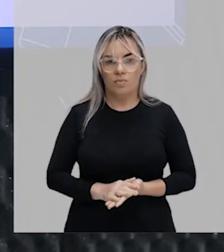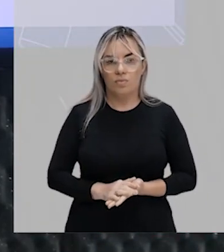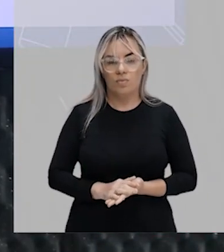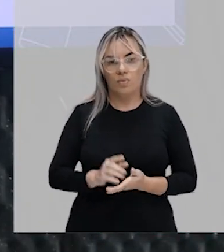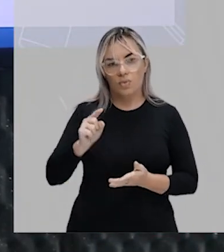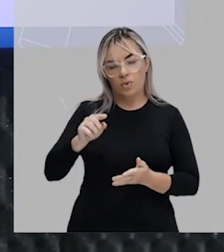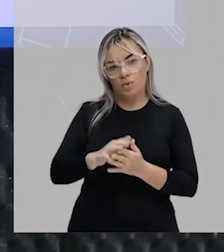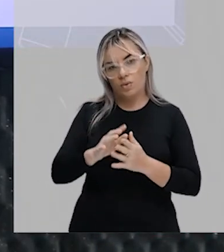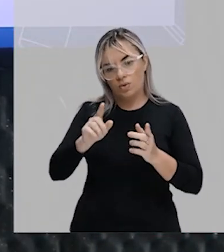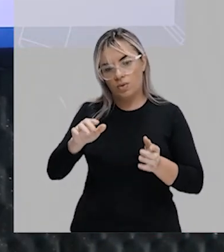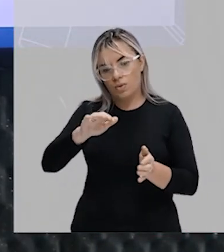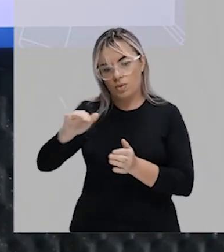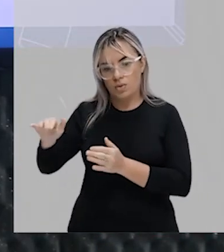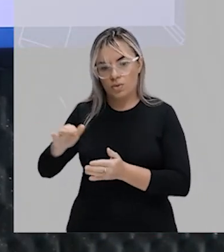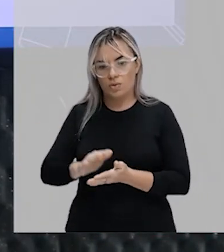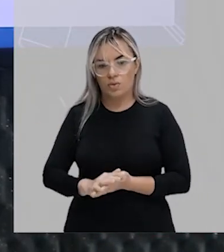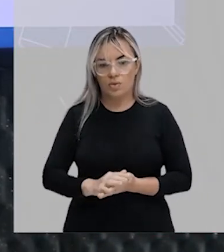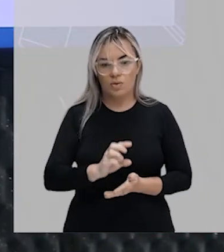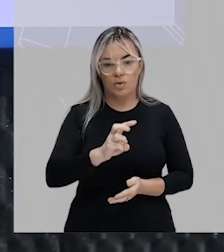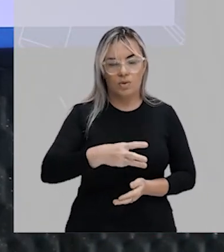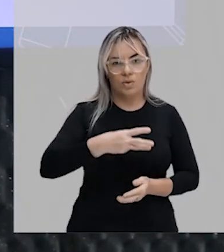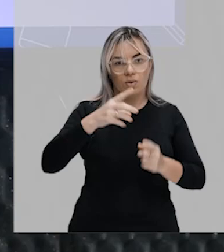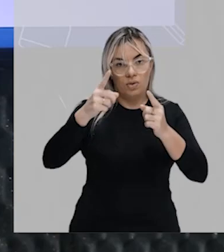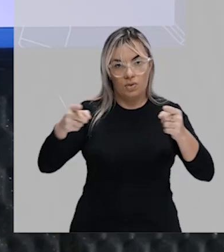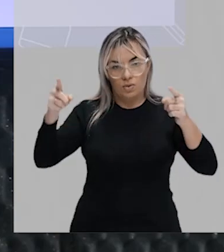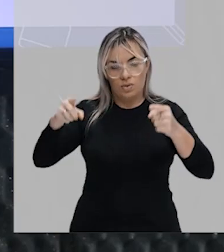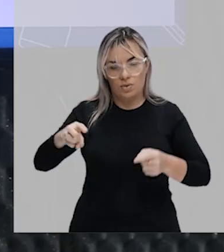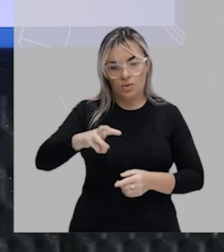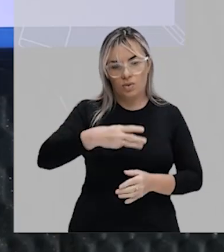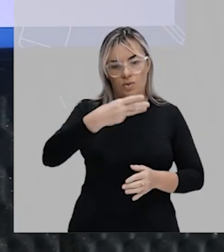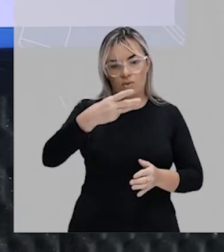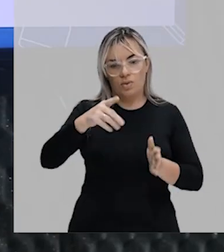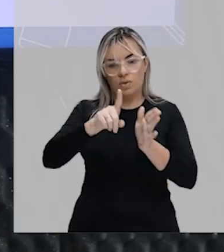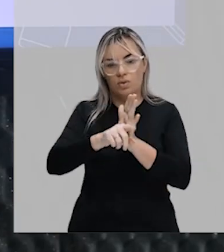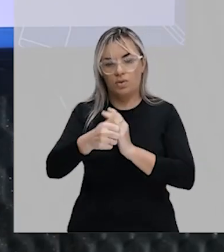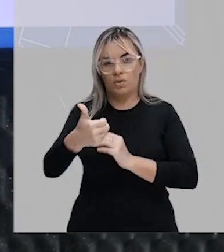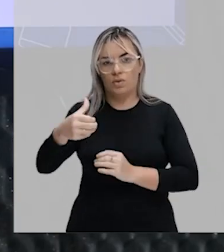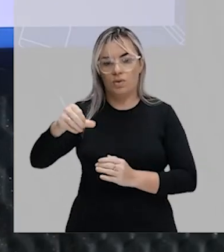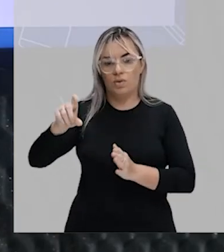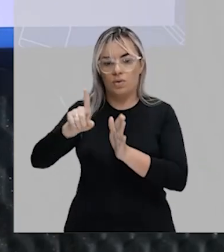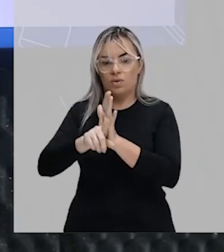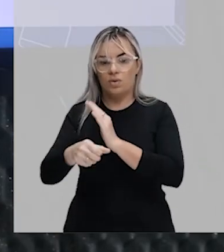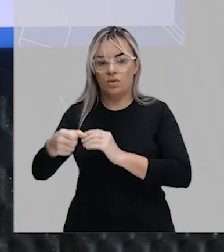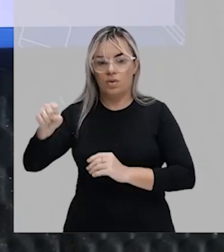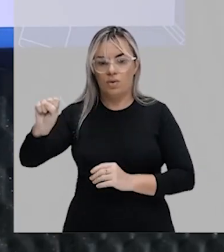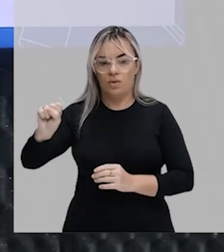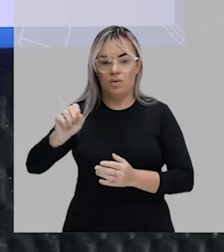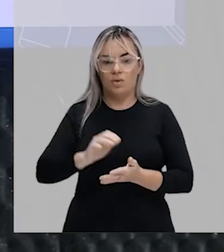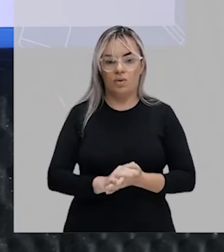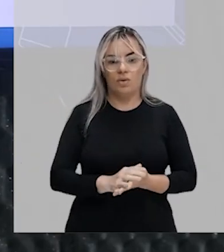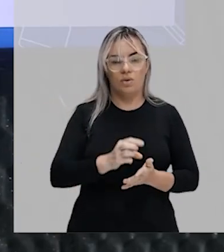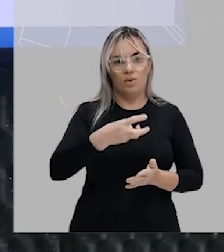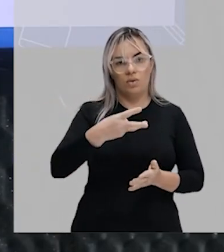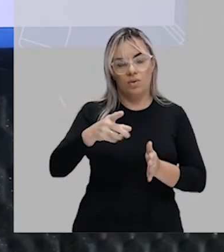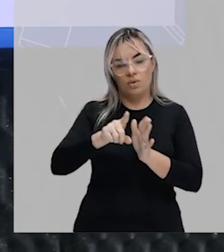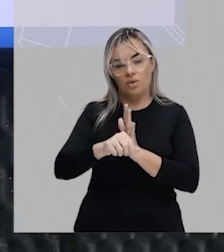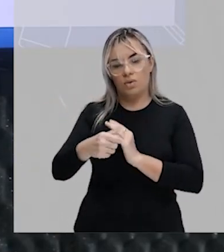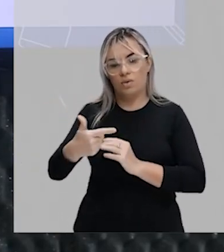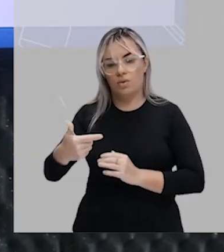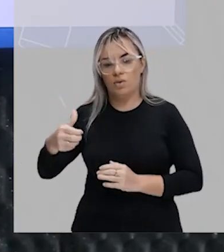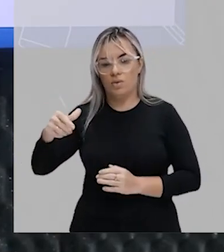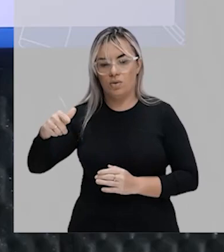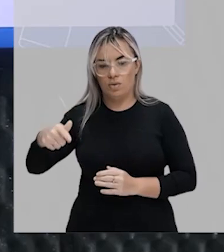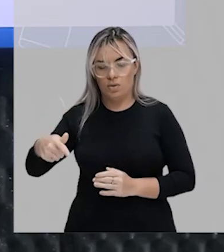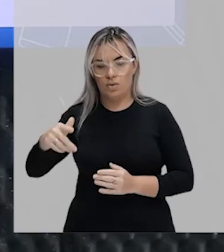joguinho de sinais, então ficou 3 menos 19 mais 8. Esse resultado aqui dentro ficou 3 menos 27, por quê?